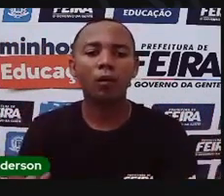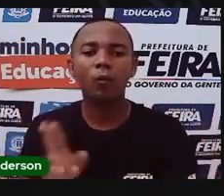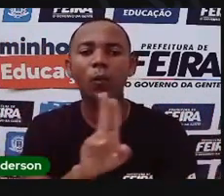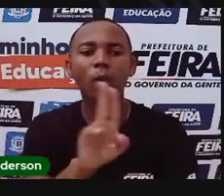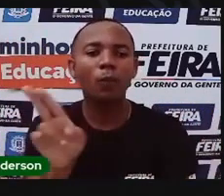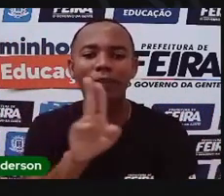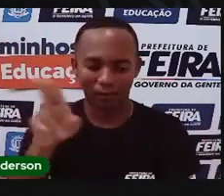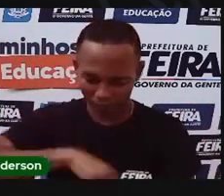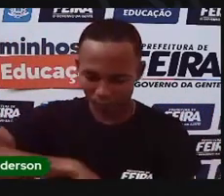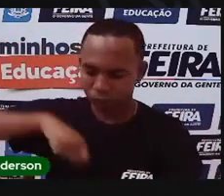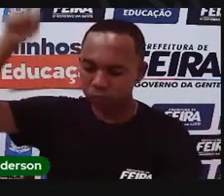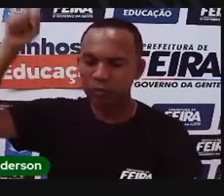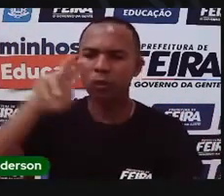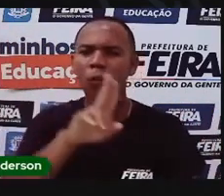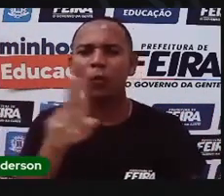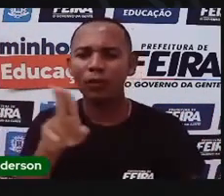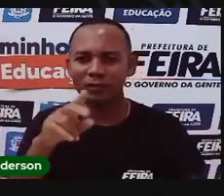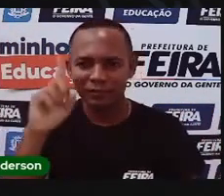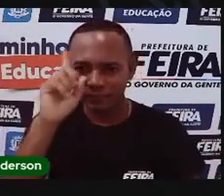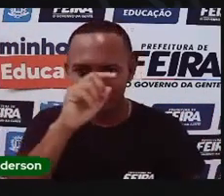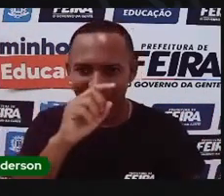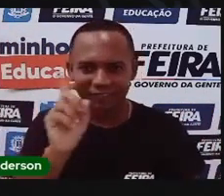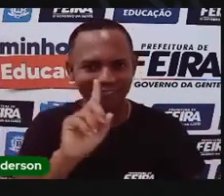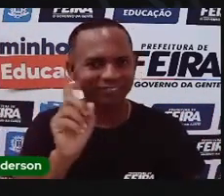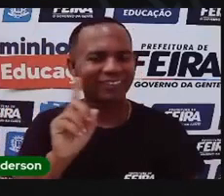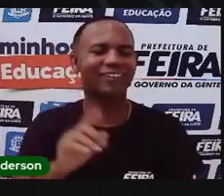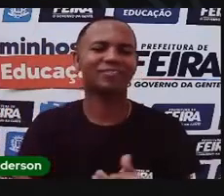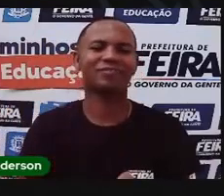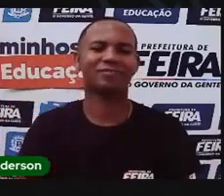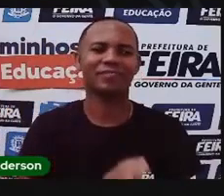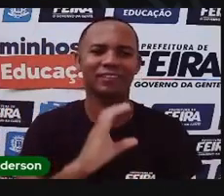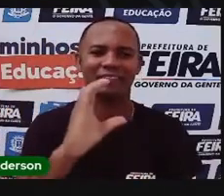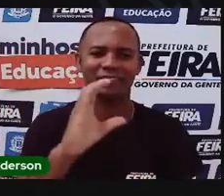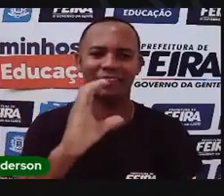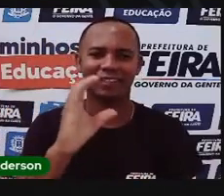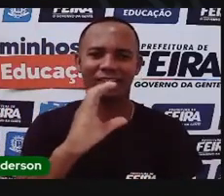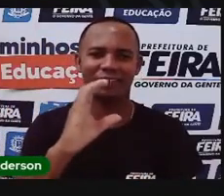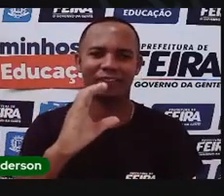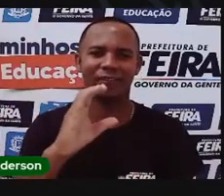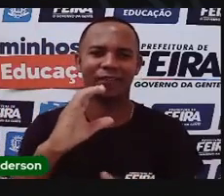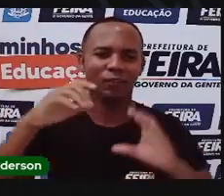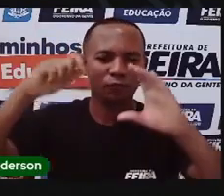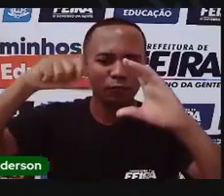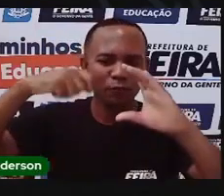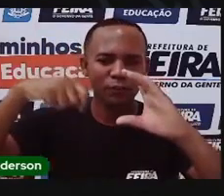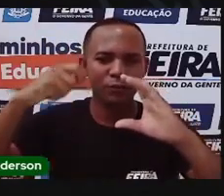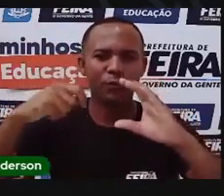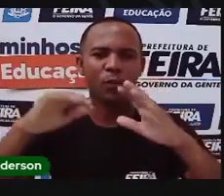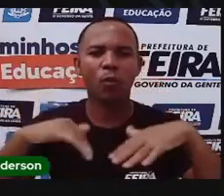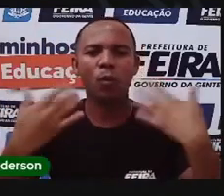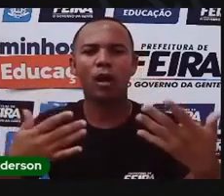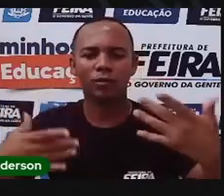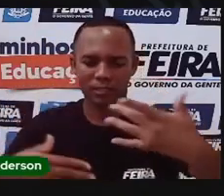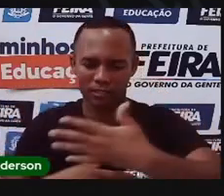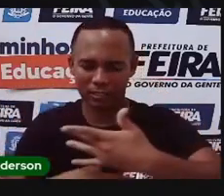Quitéria? Difícil. Letra C. De acordo com o vídeo, em qual cidade Maria